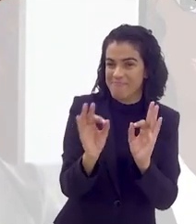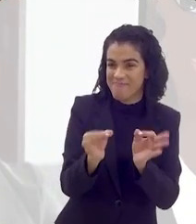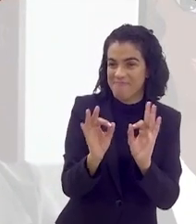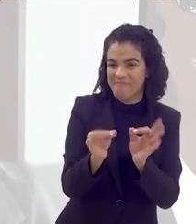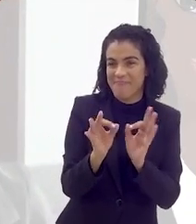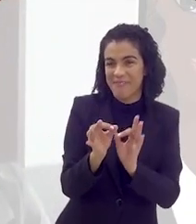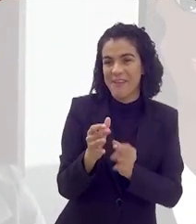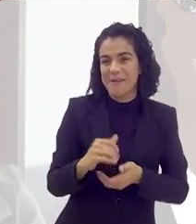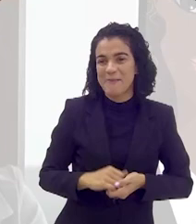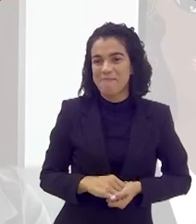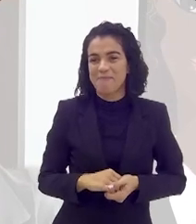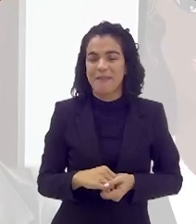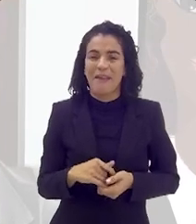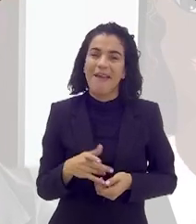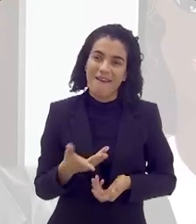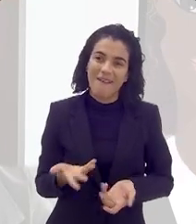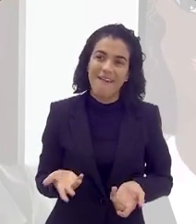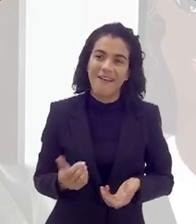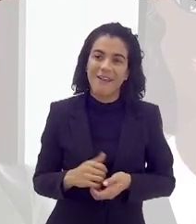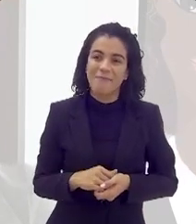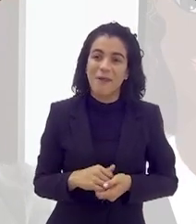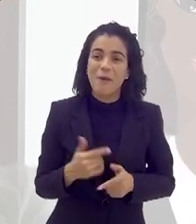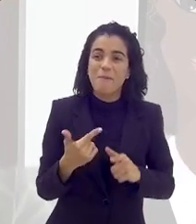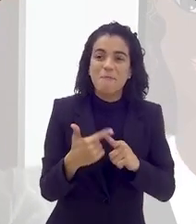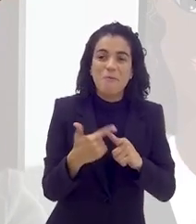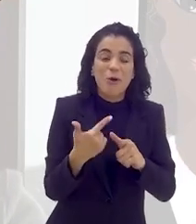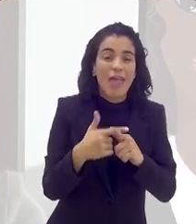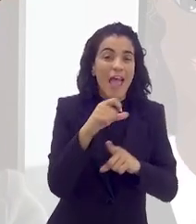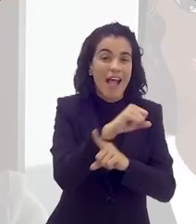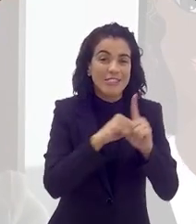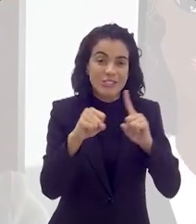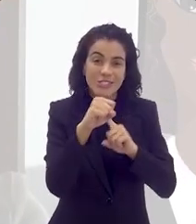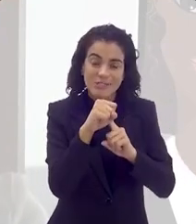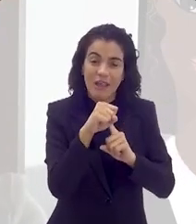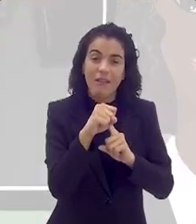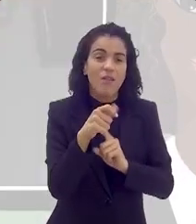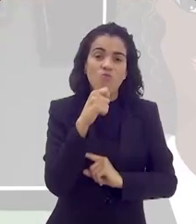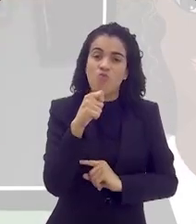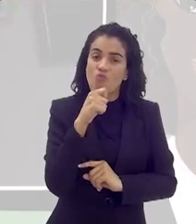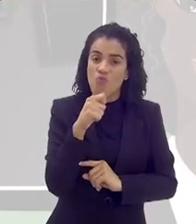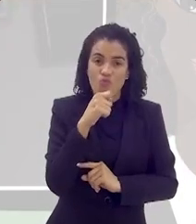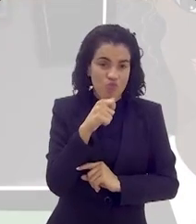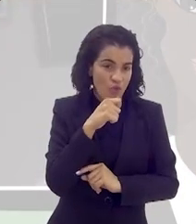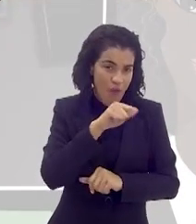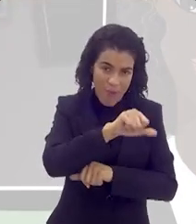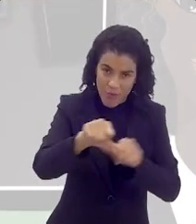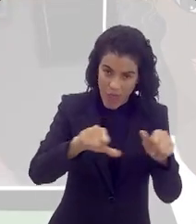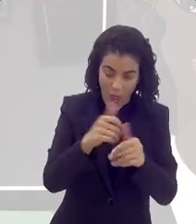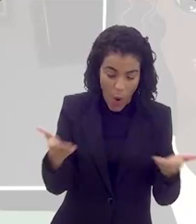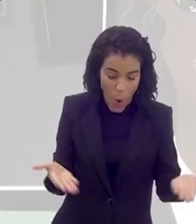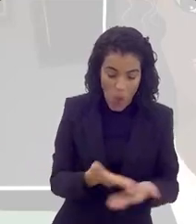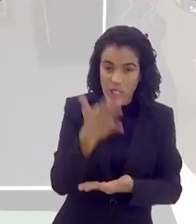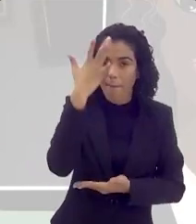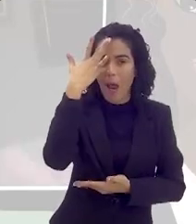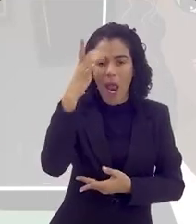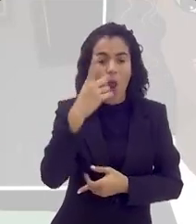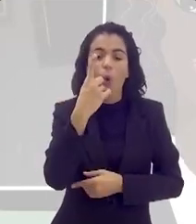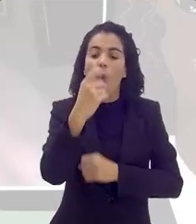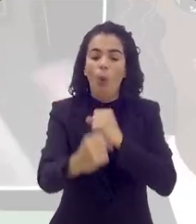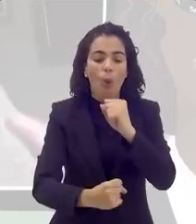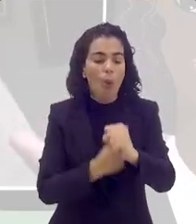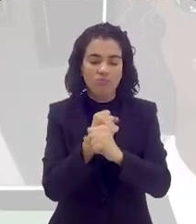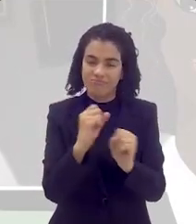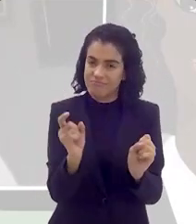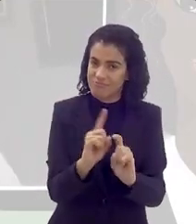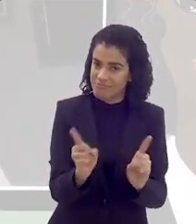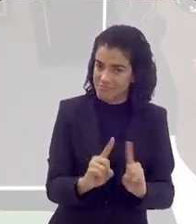para que, realmente, aquilo já está para trás ali, né, e aí, se a sociedade ainda não está, não vai ser hoje, né, amanhã,